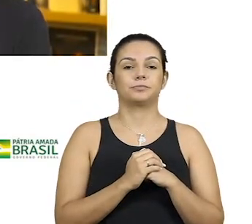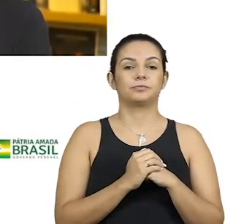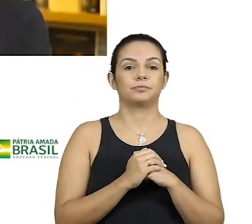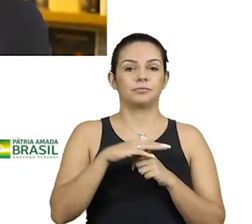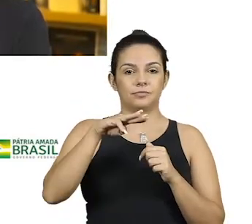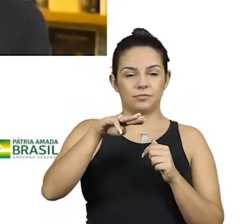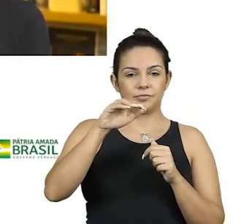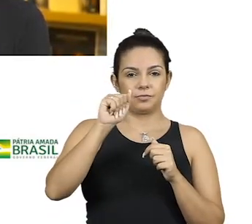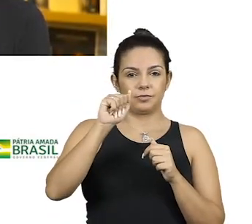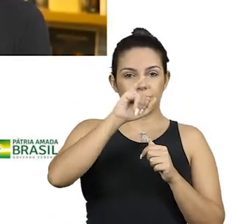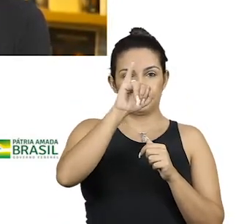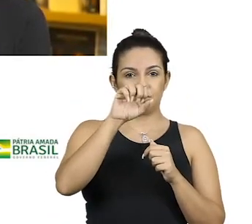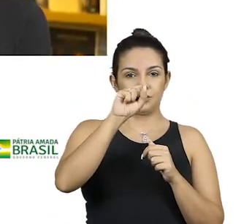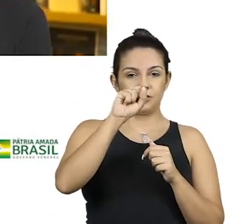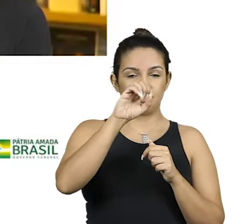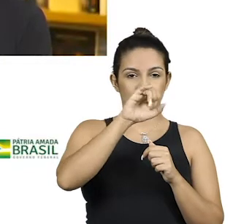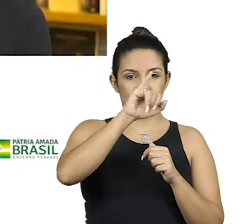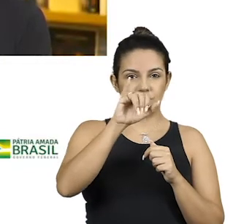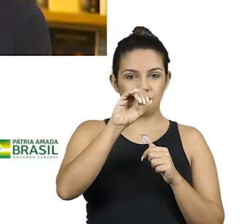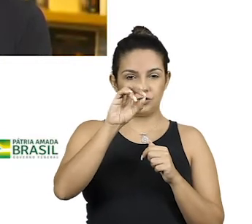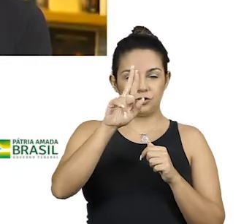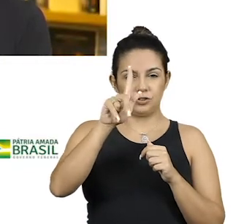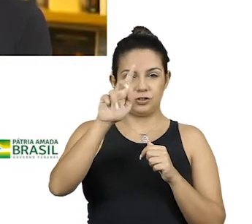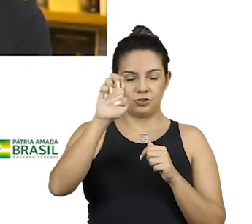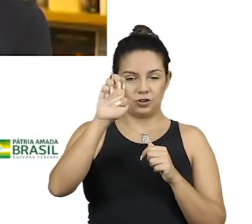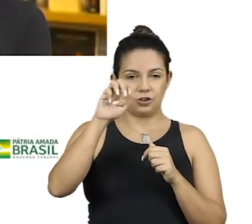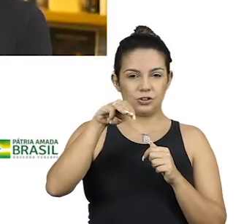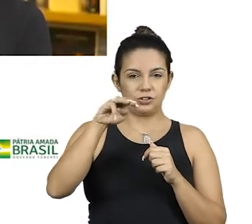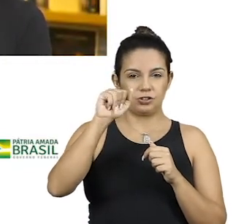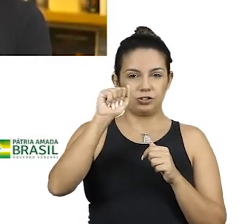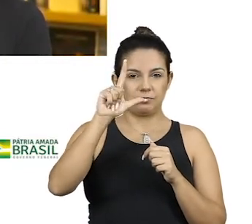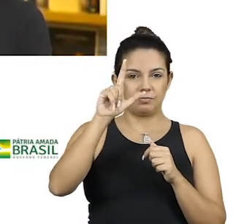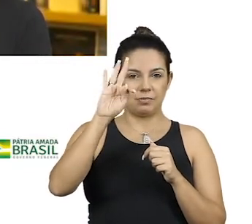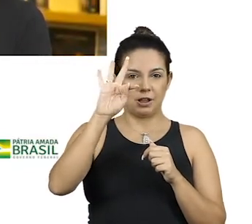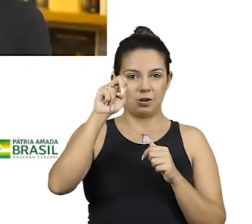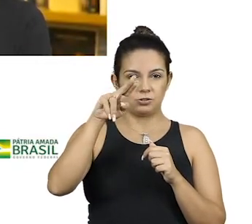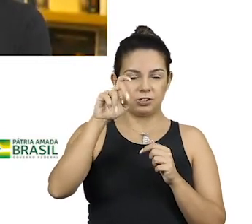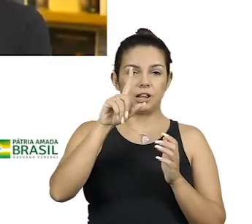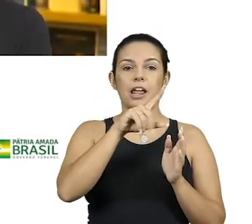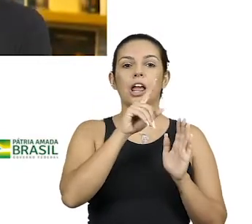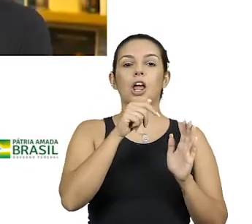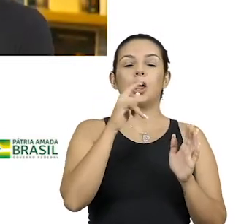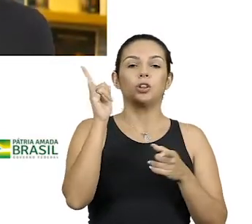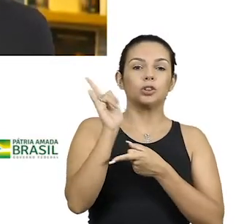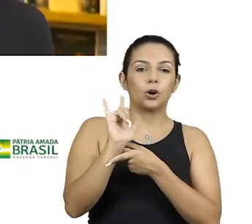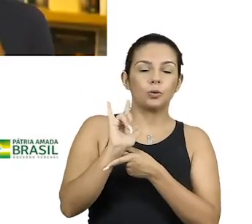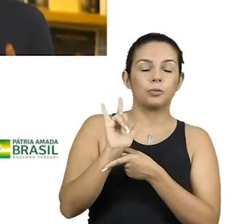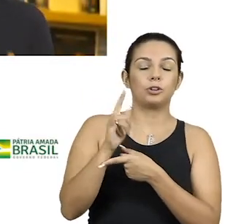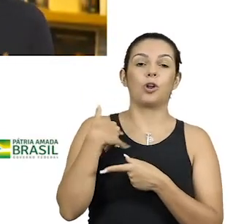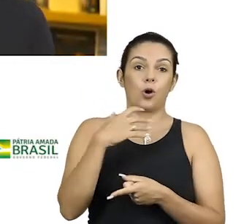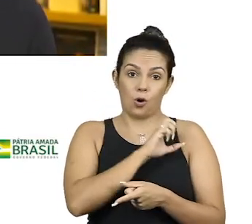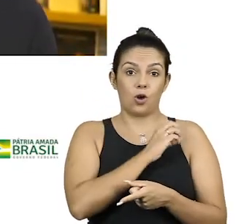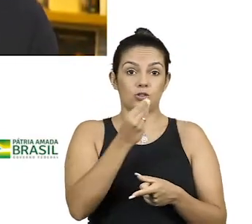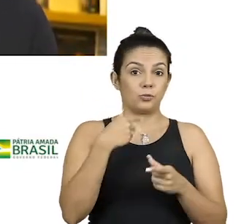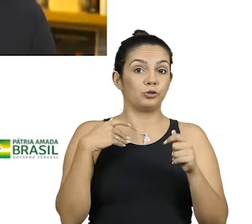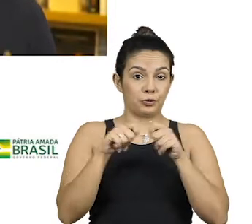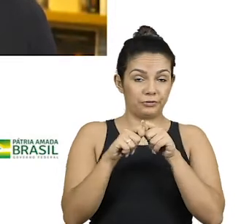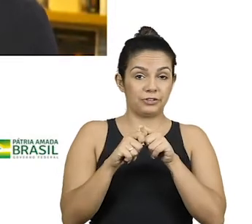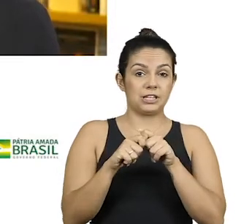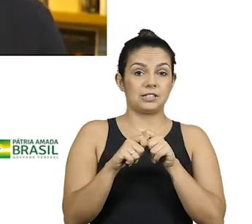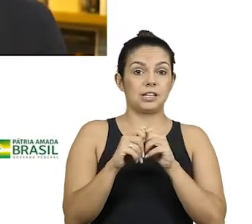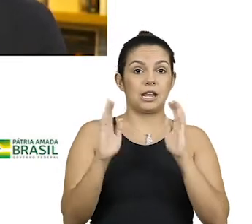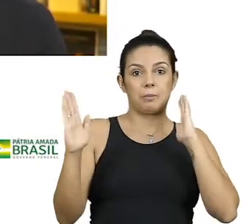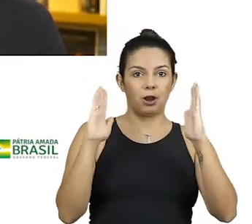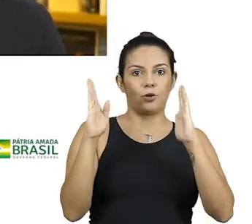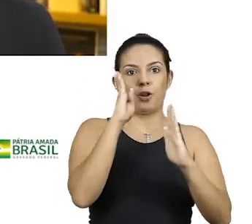Jorge Maltner, o filho do Holocausto, uma biografia, um documentário que eu me orgulho muito, eu consegui chegar a